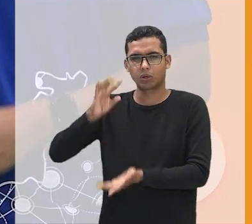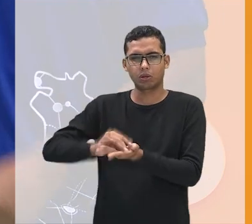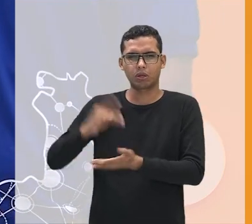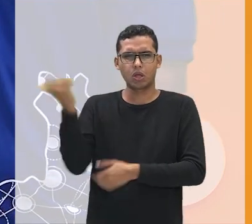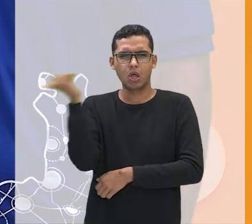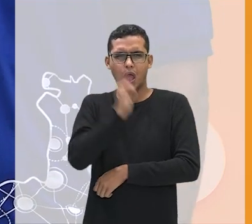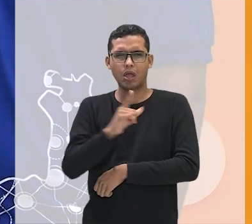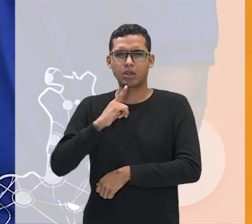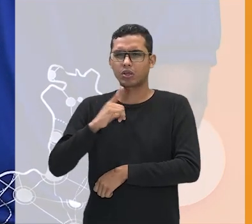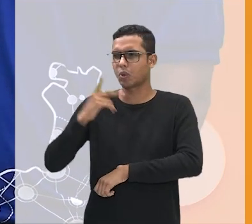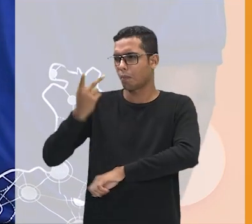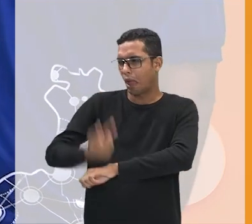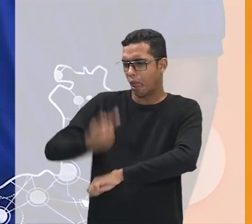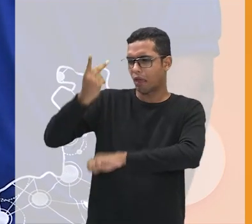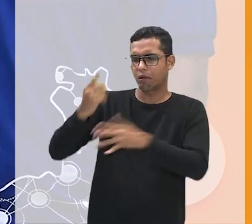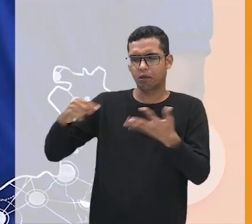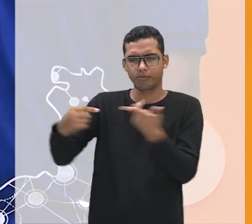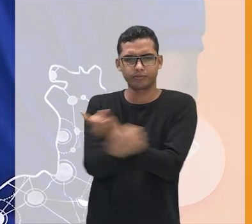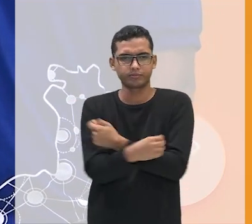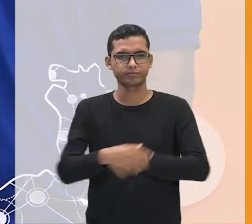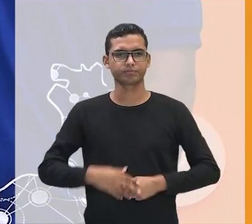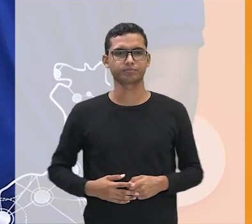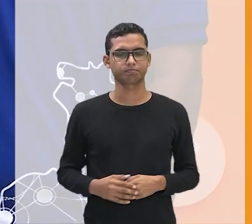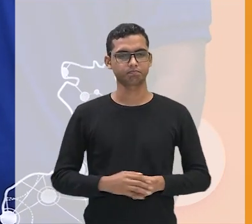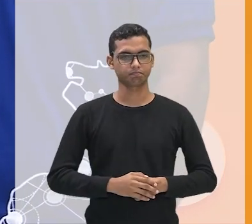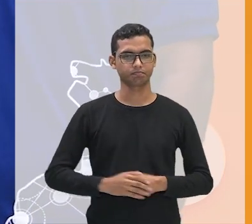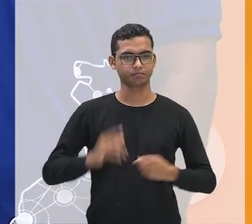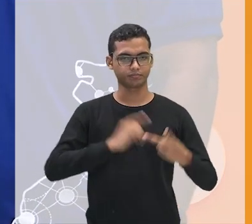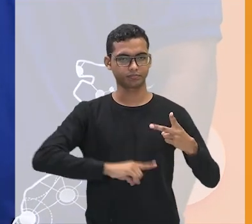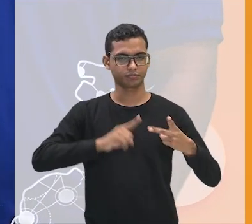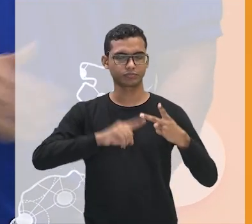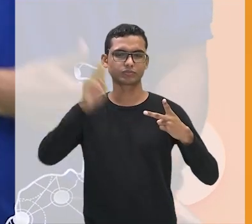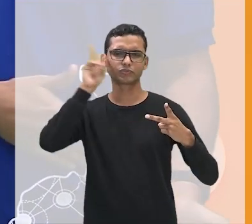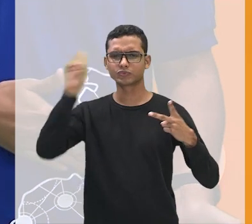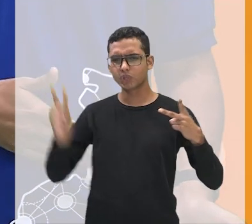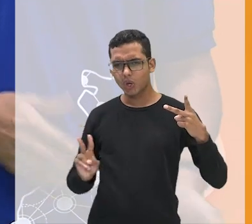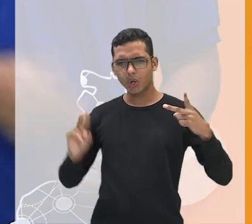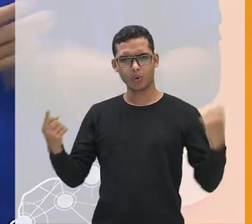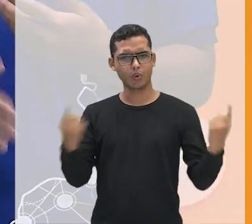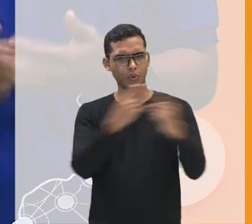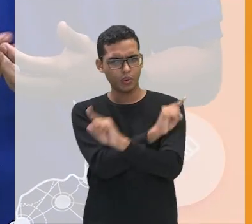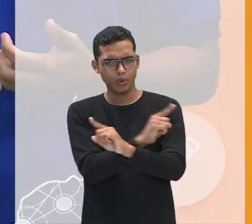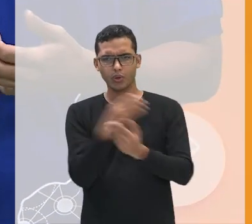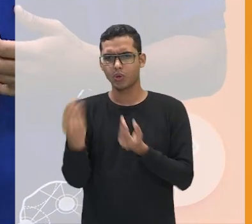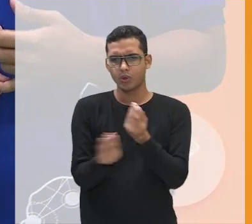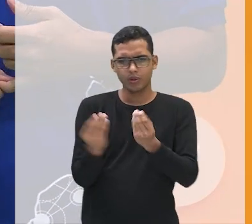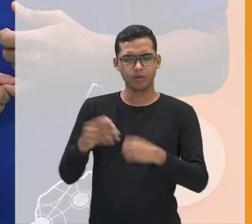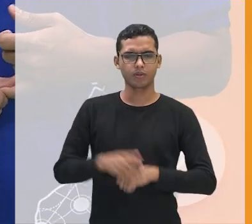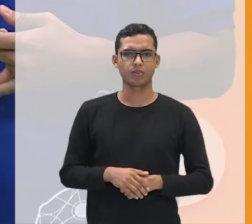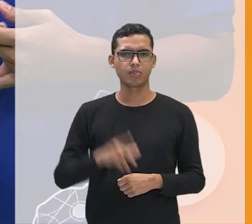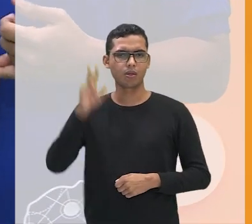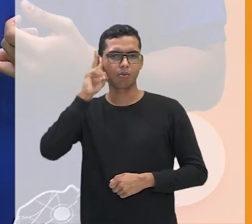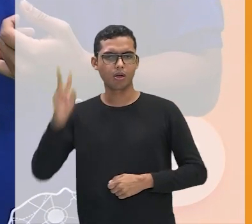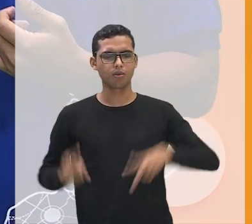Oscar e tudo mais esse outro filme pessoal Histórias Cruzadas é um filme dos Estados Unidos do